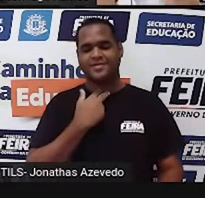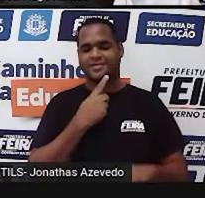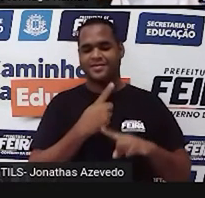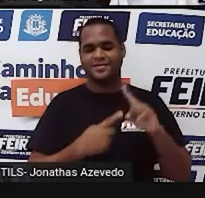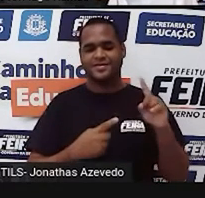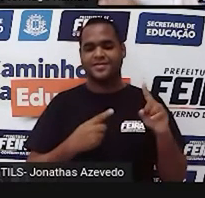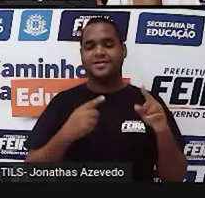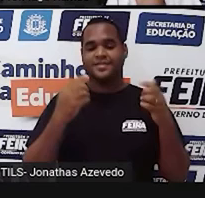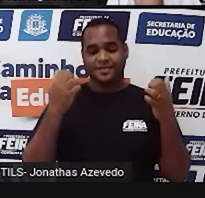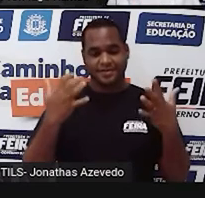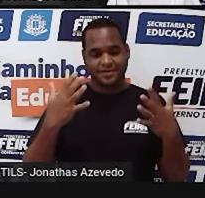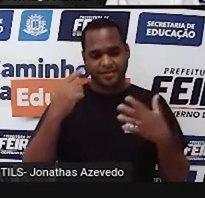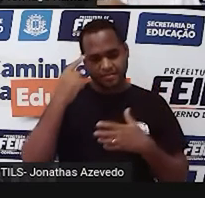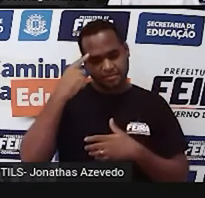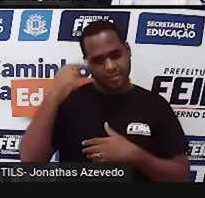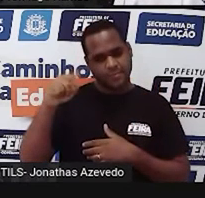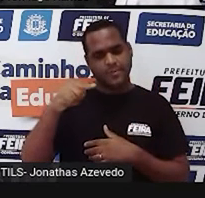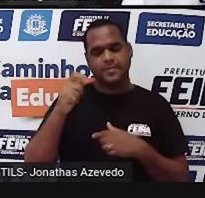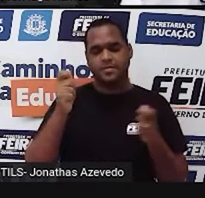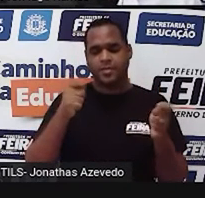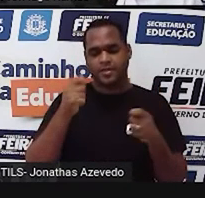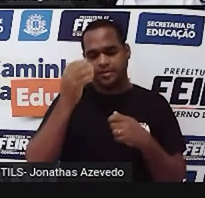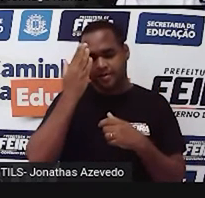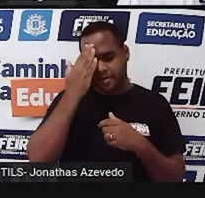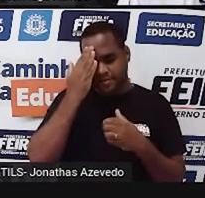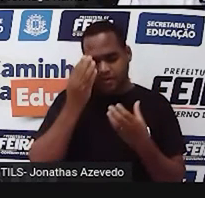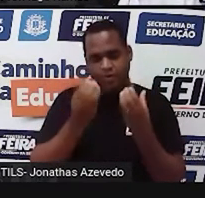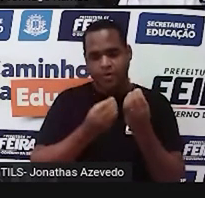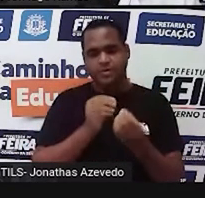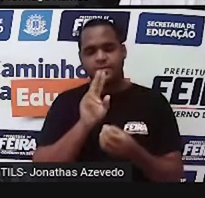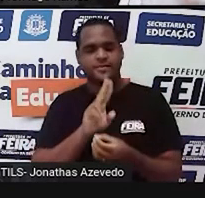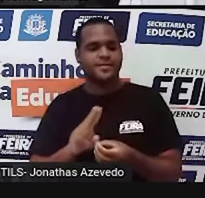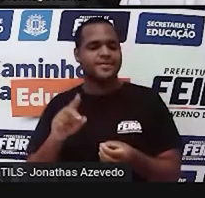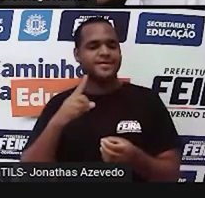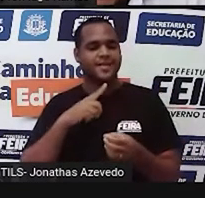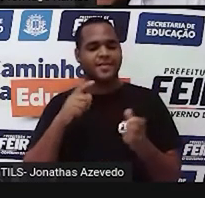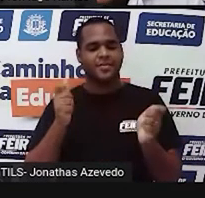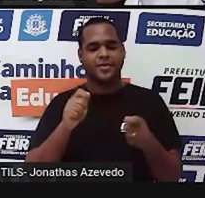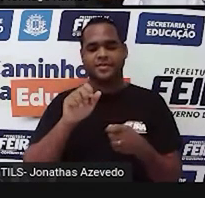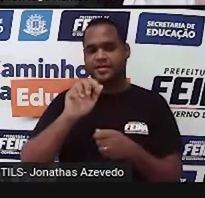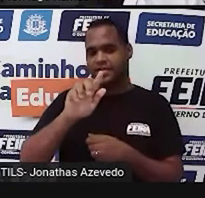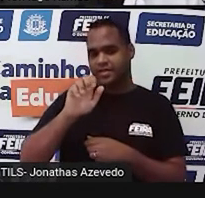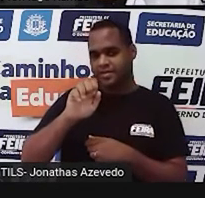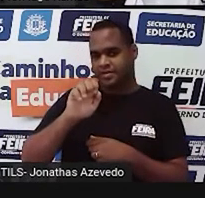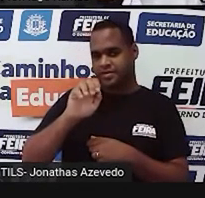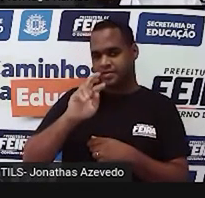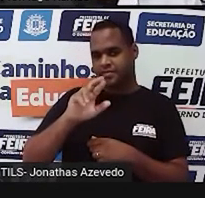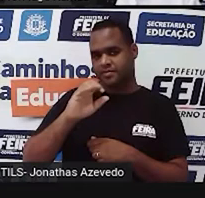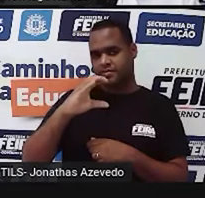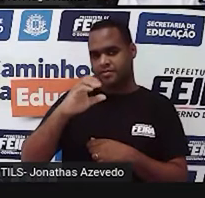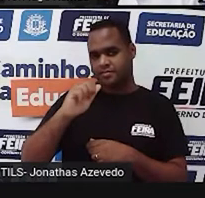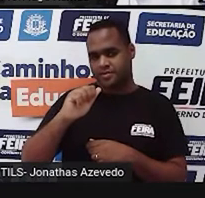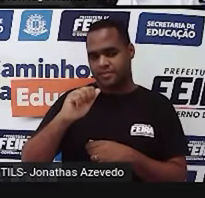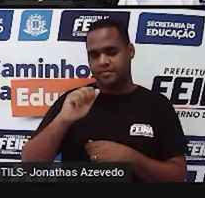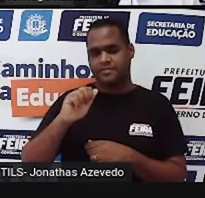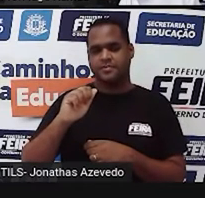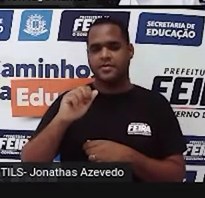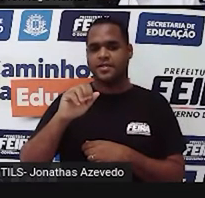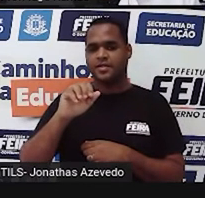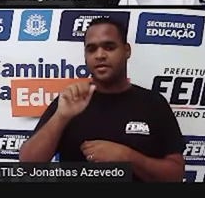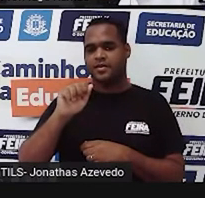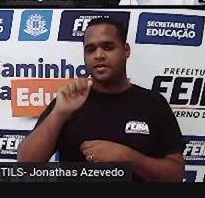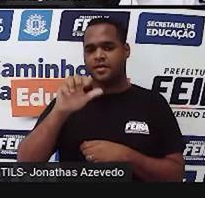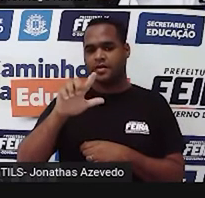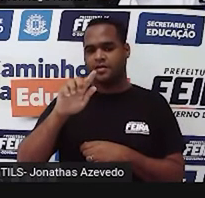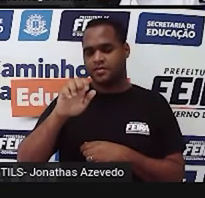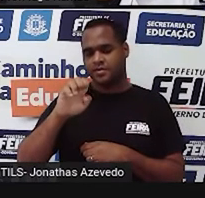é que a gente vai saber usar a álgebra. A linguagem algébrica também pode